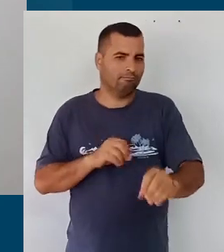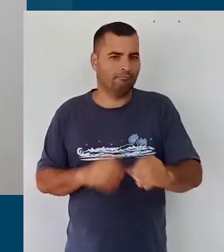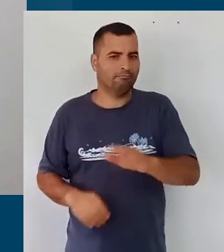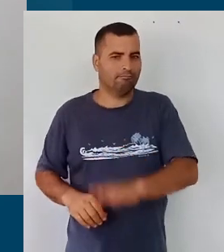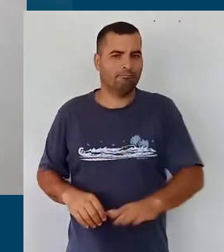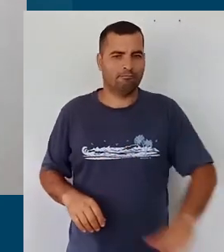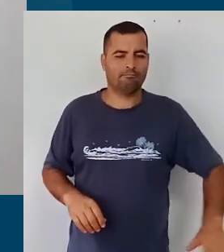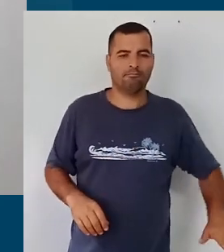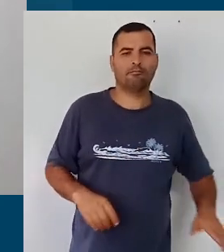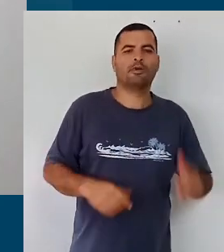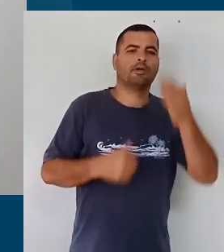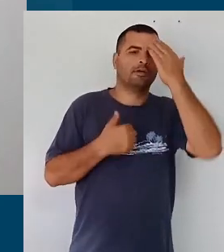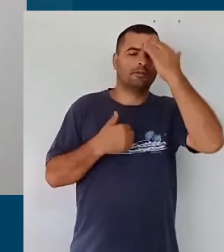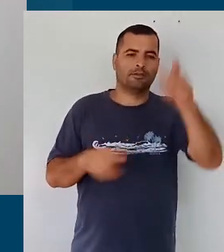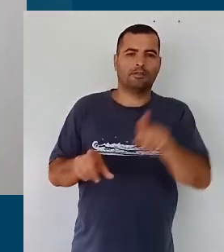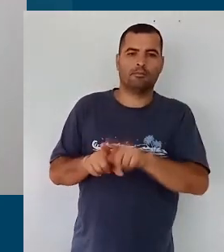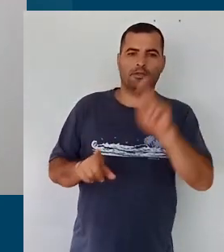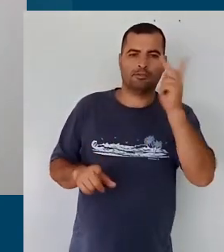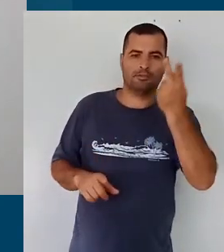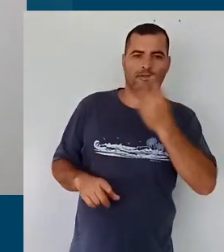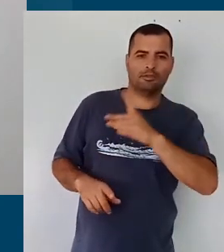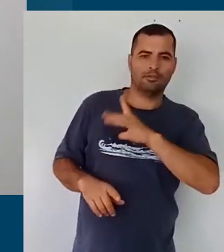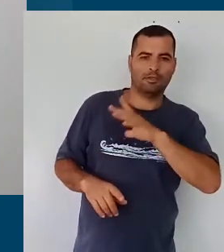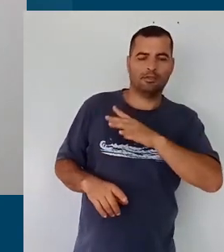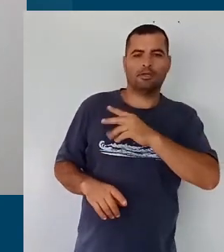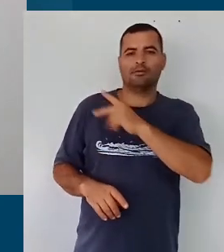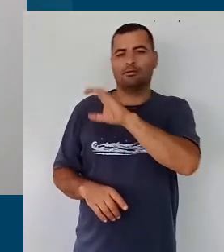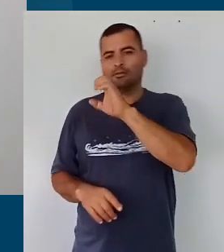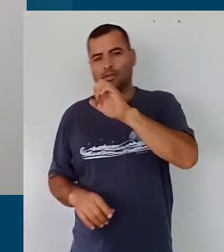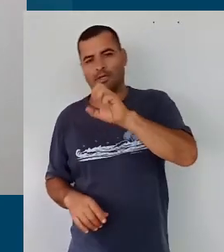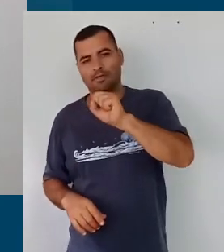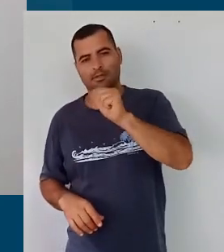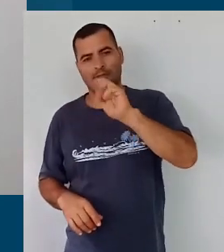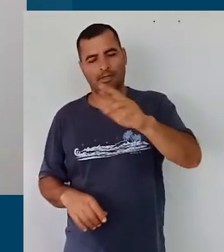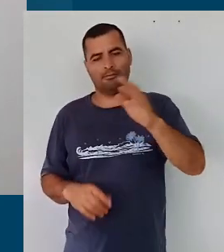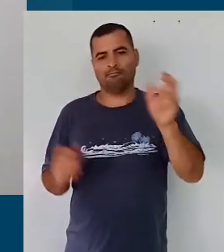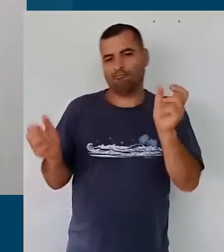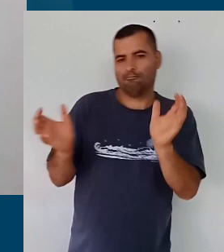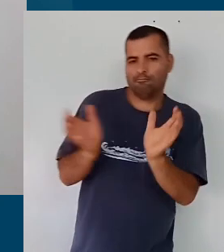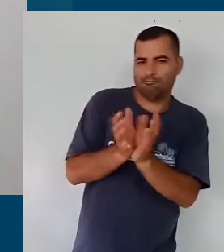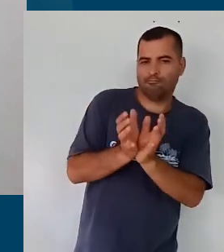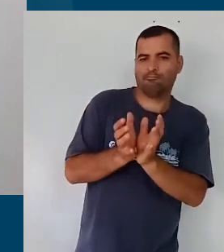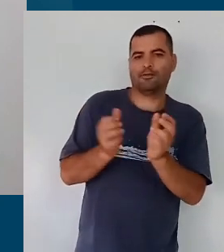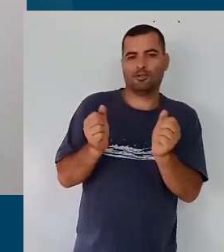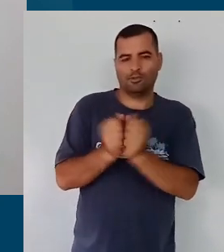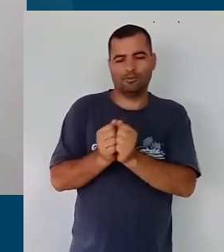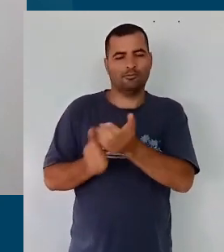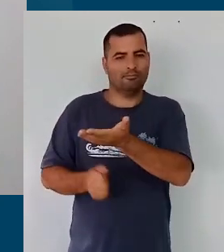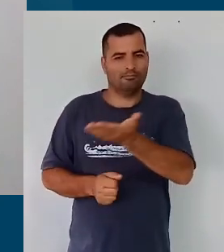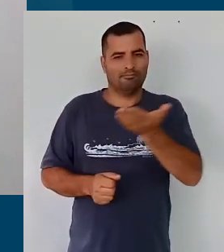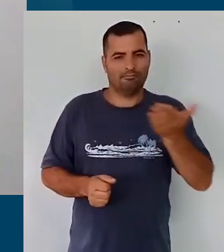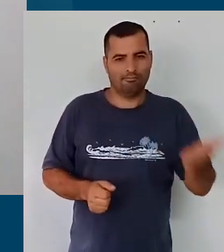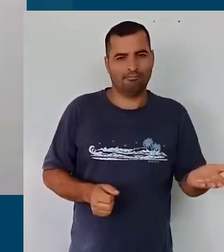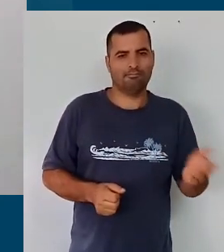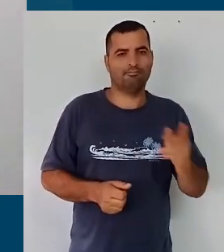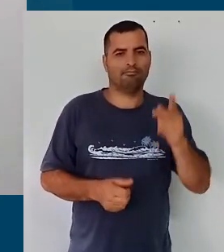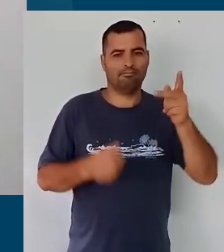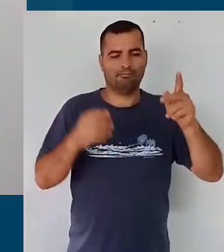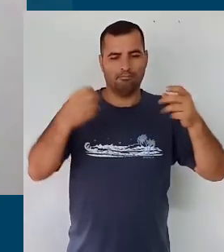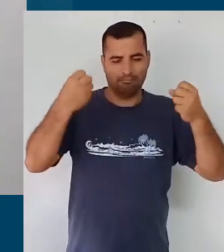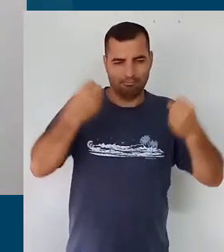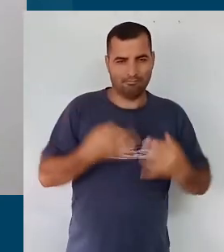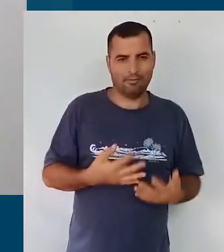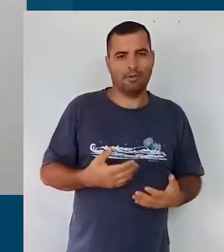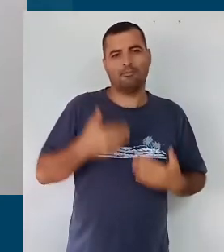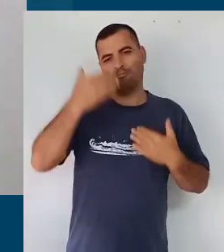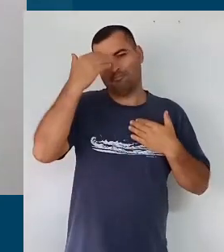cidade de Hortolândia e ao professor César Calegari também pela oportunidade de participação, né, nessa construção da proposta. Muito